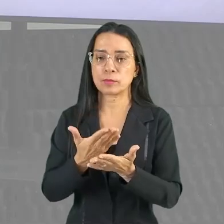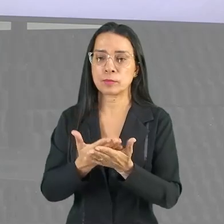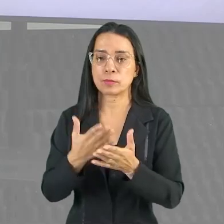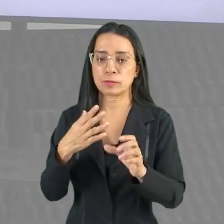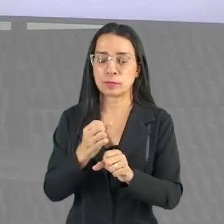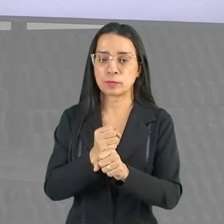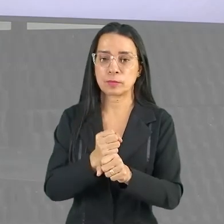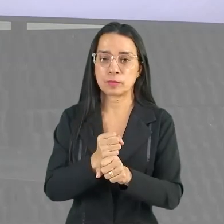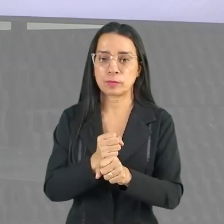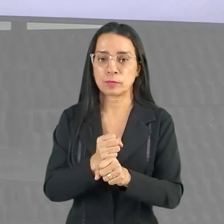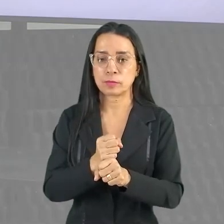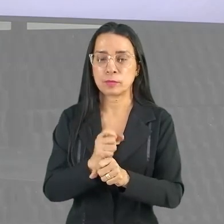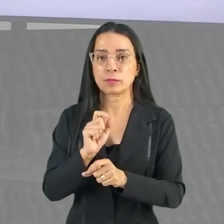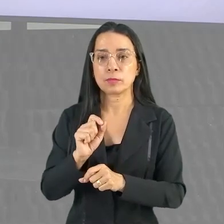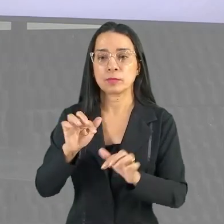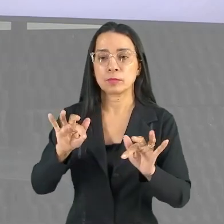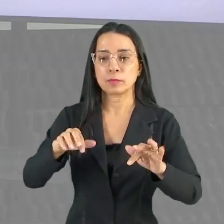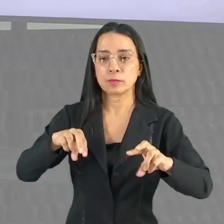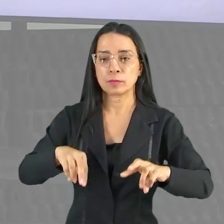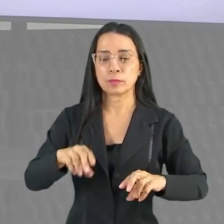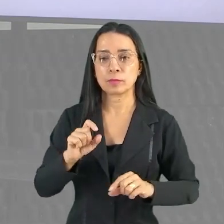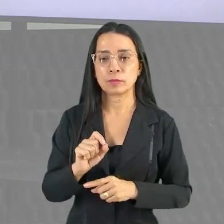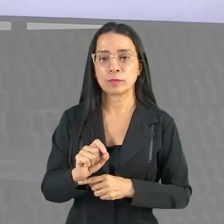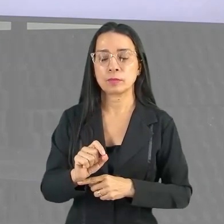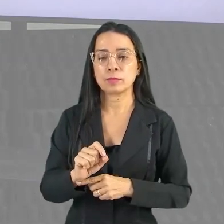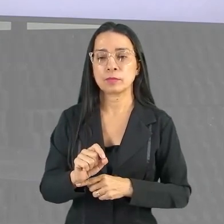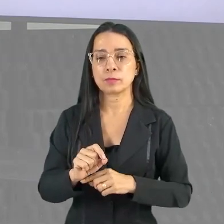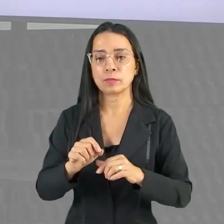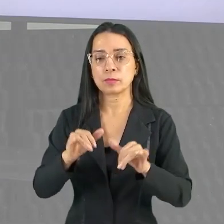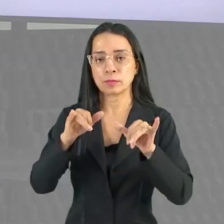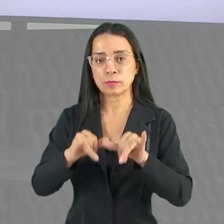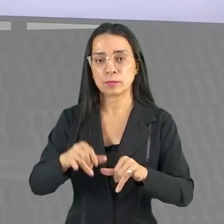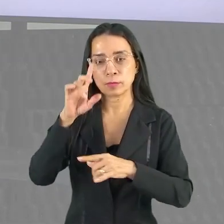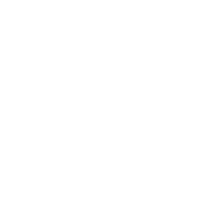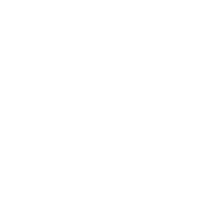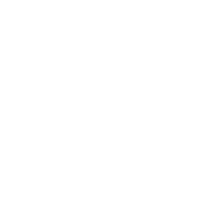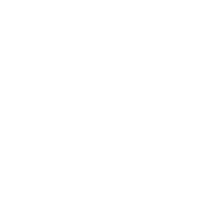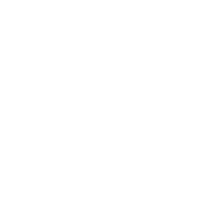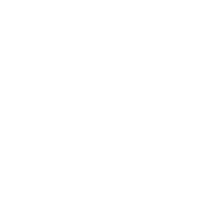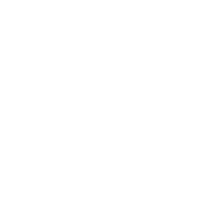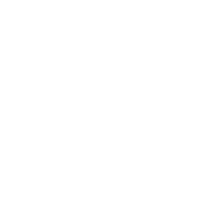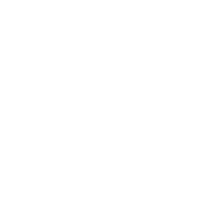Beleza? Com isso a gente finaliza. Fiquem com Deus e até o próximo.